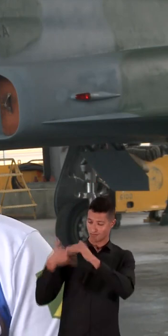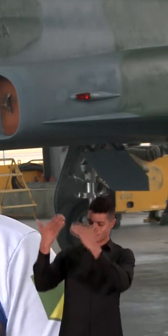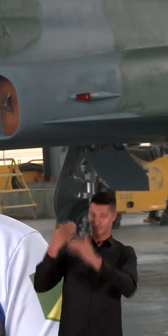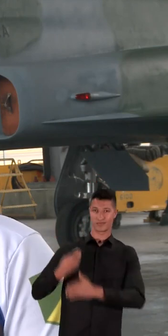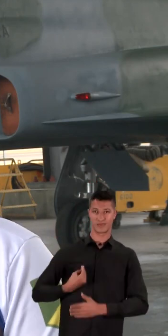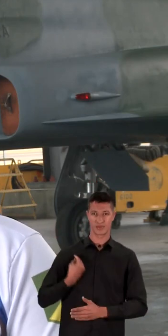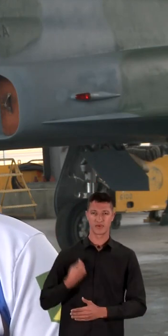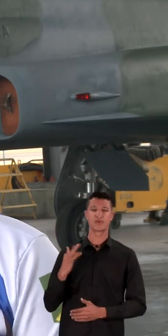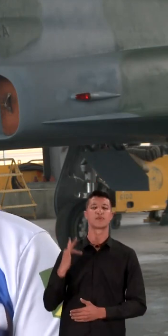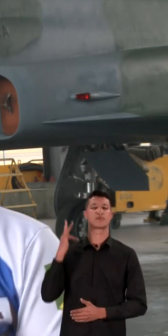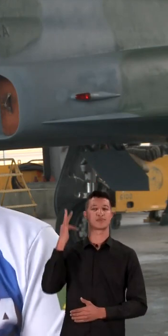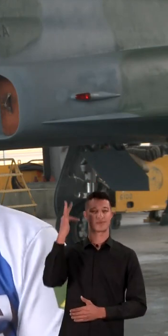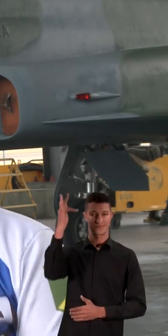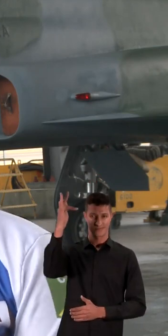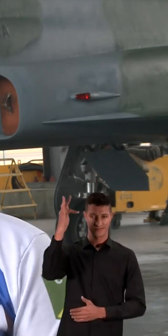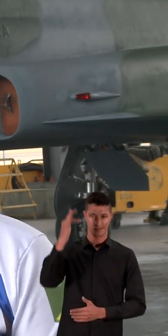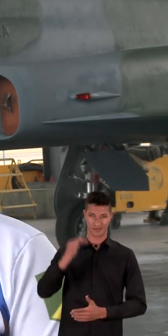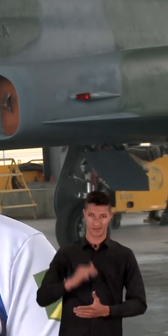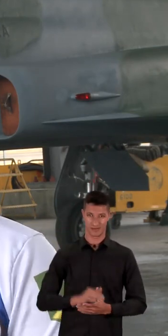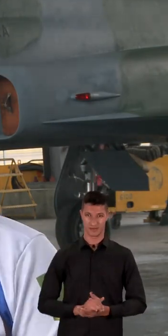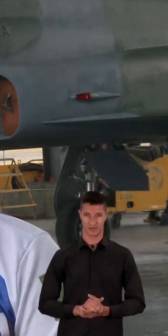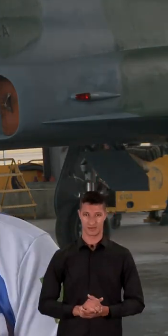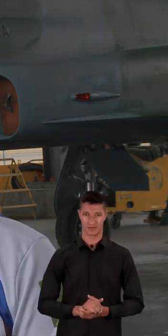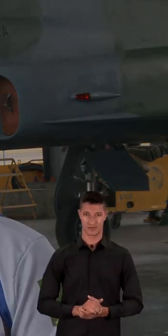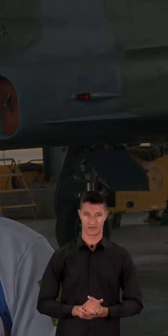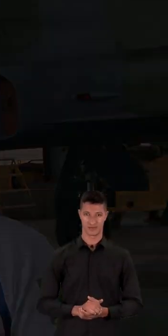Assim, crescer. Futuramente, né?